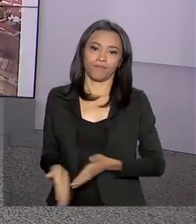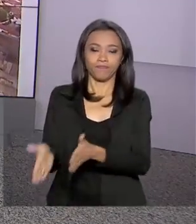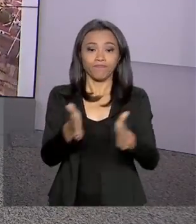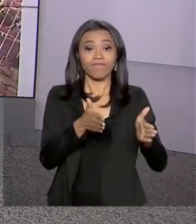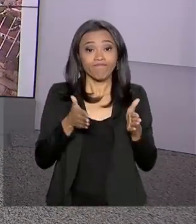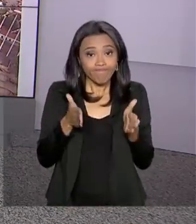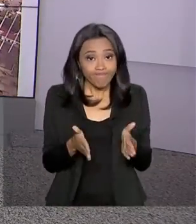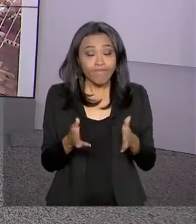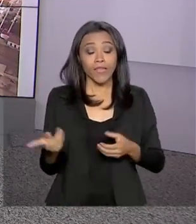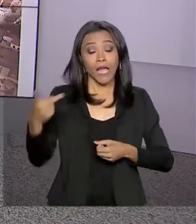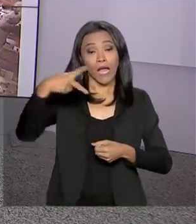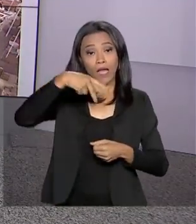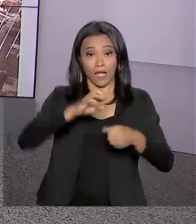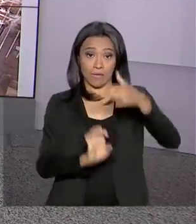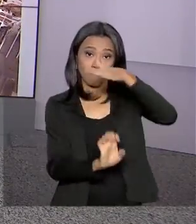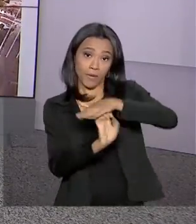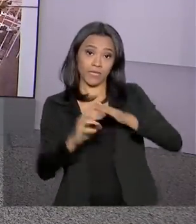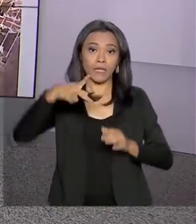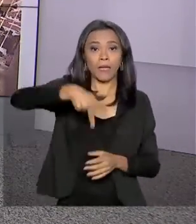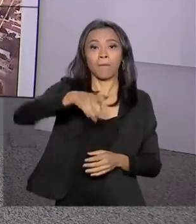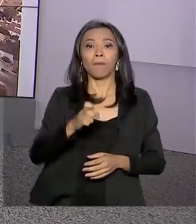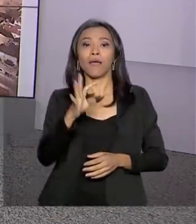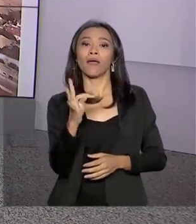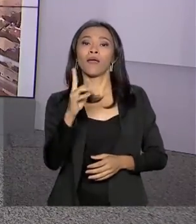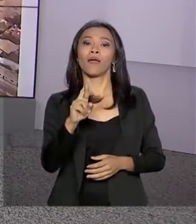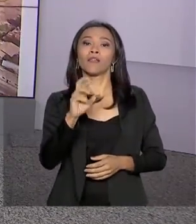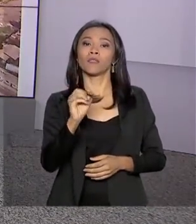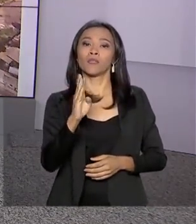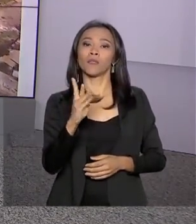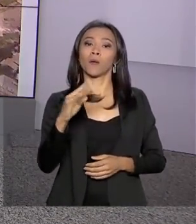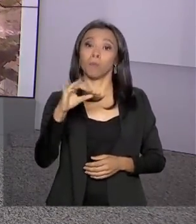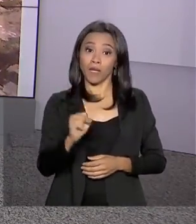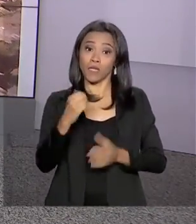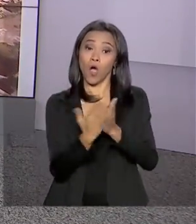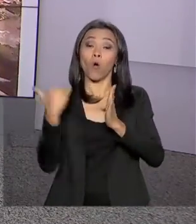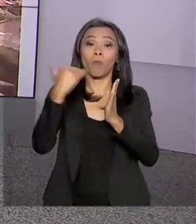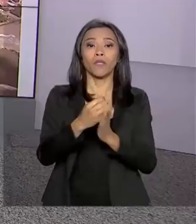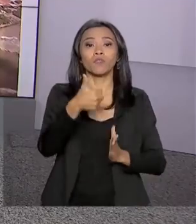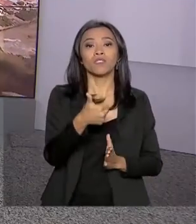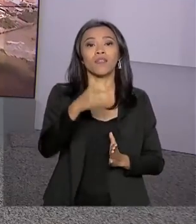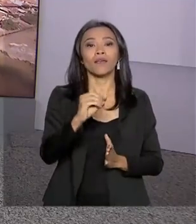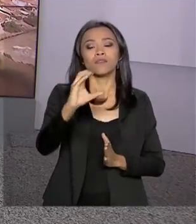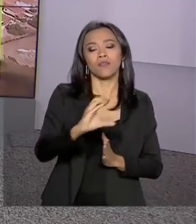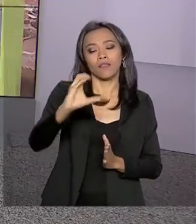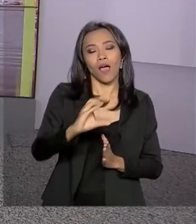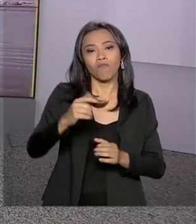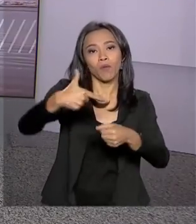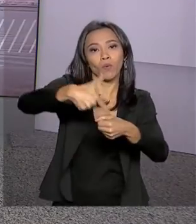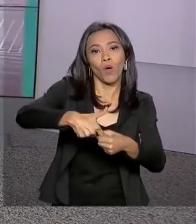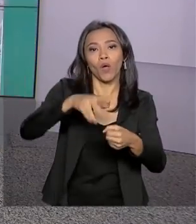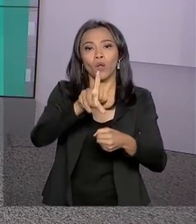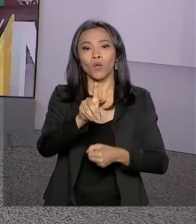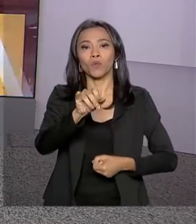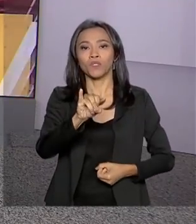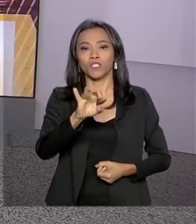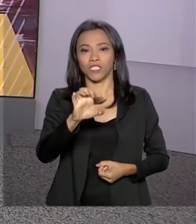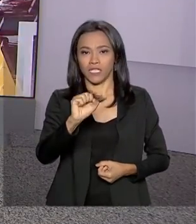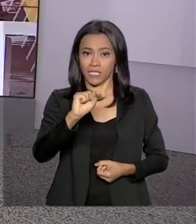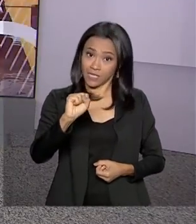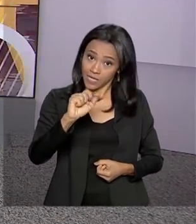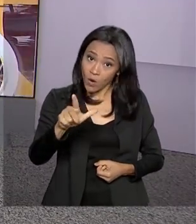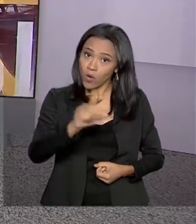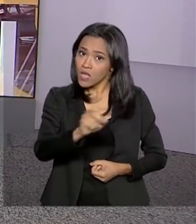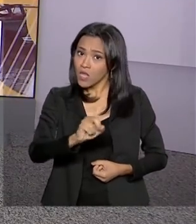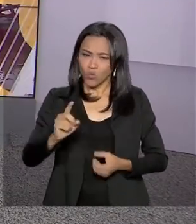E a Petrobras anunciou uma alta de 10 centavos por litro no óleo diesel, mas o presidente da empresa espera que o reajuste não seja